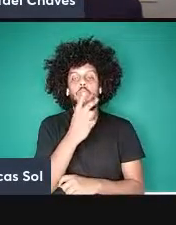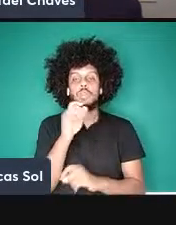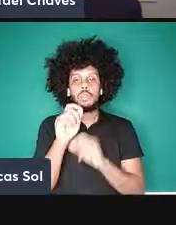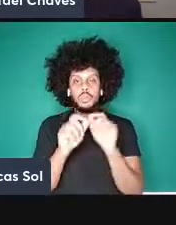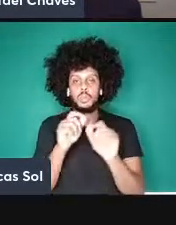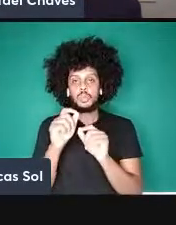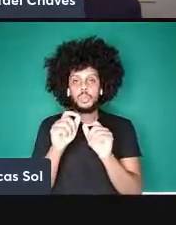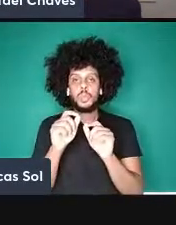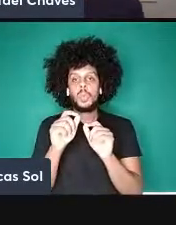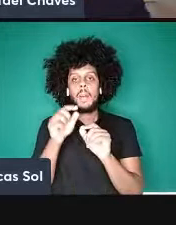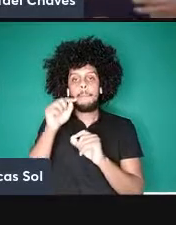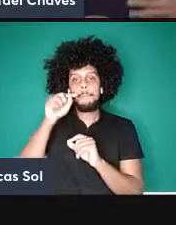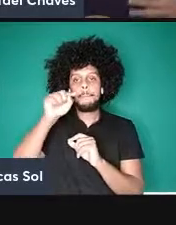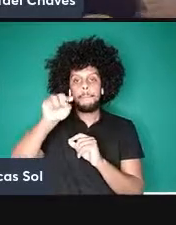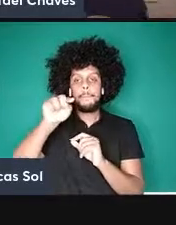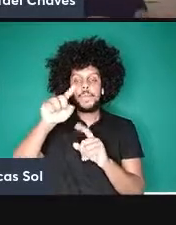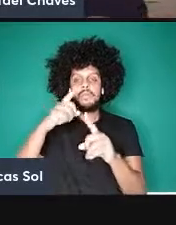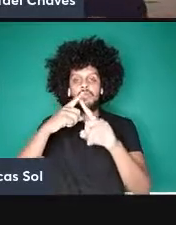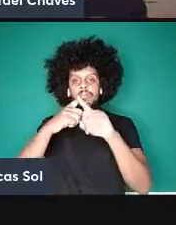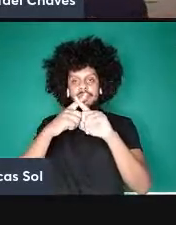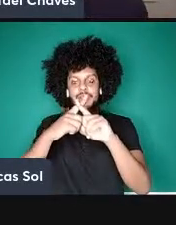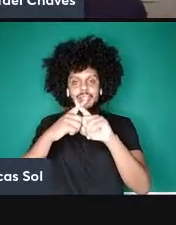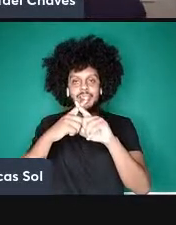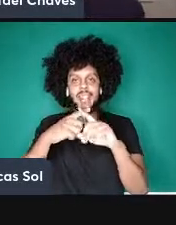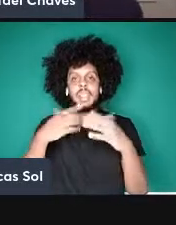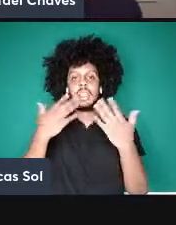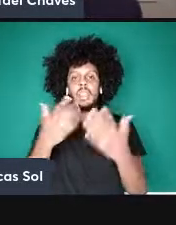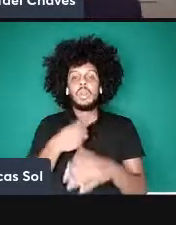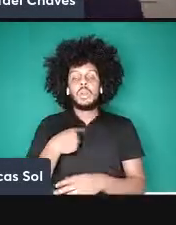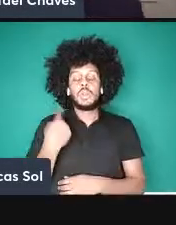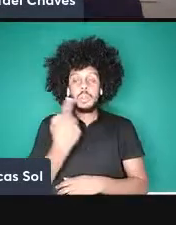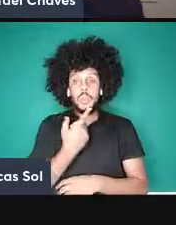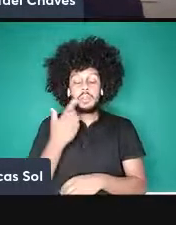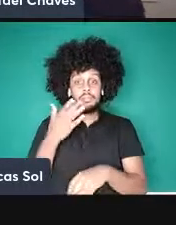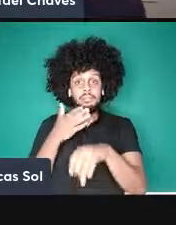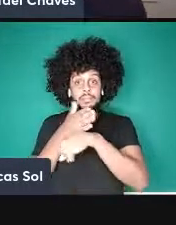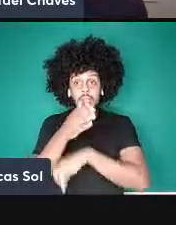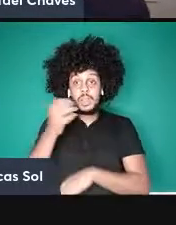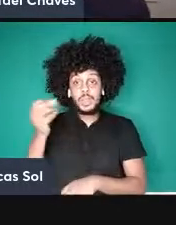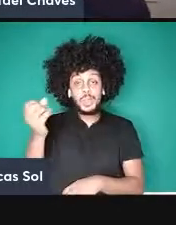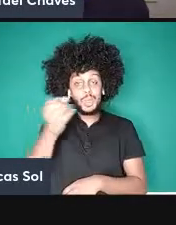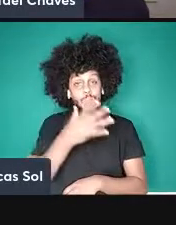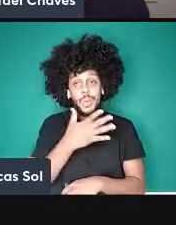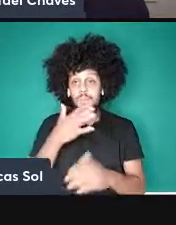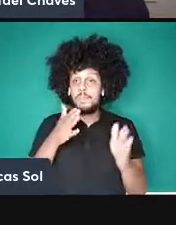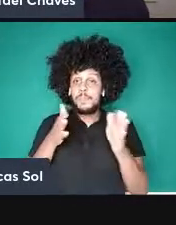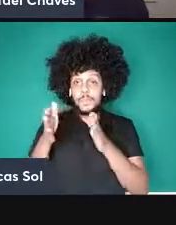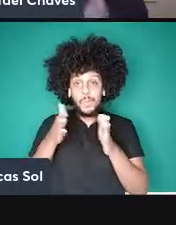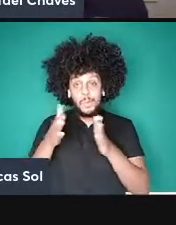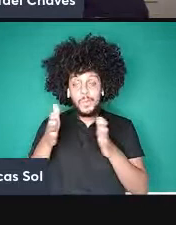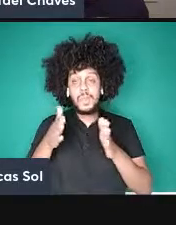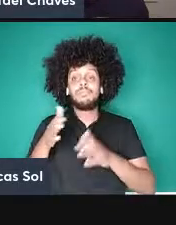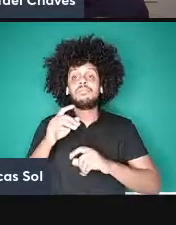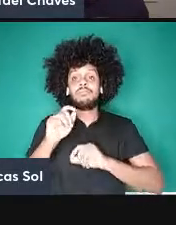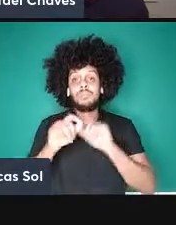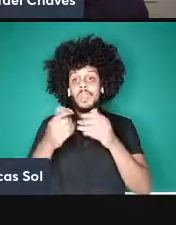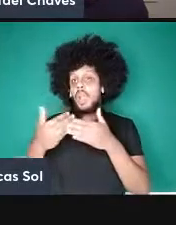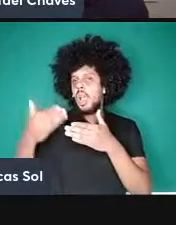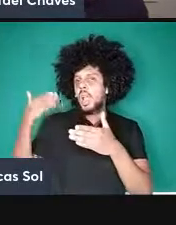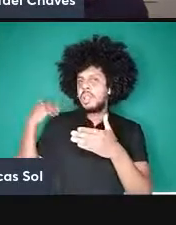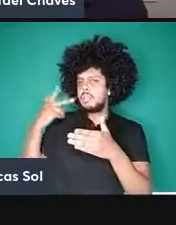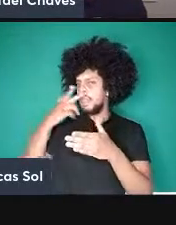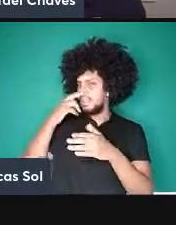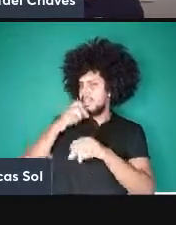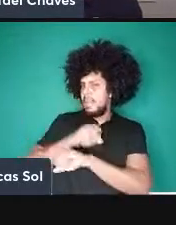é 2 a 300 ou seja a gente está realmente entrando numa nova era em que coisas que antes eram impossíveis vão se tornar